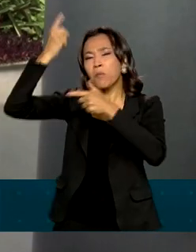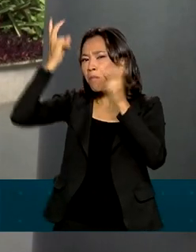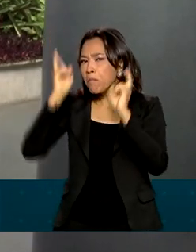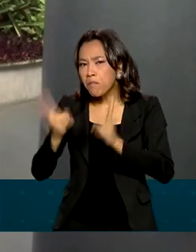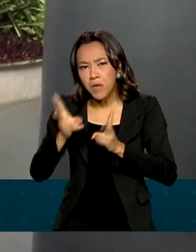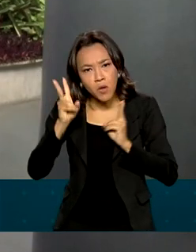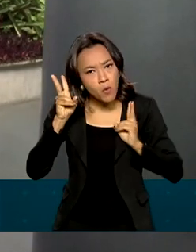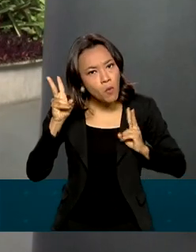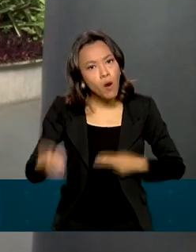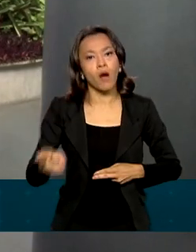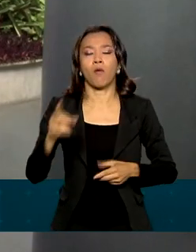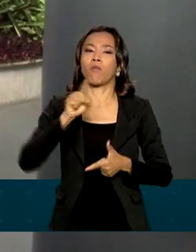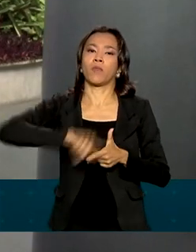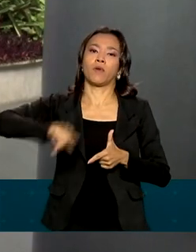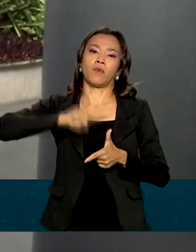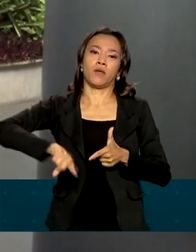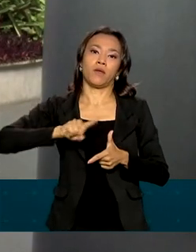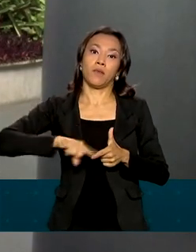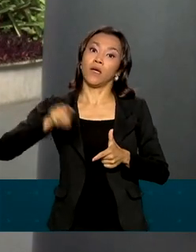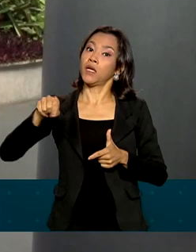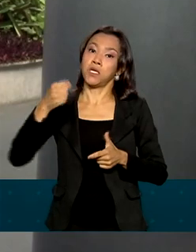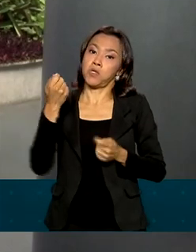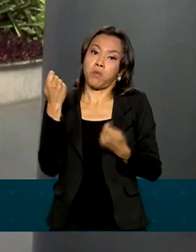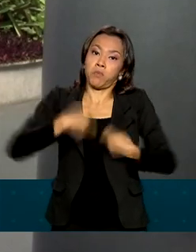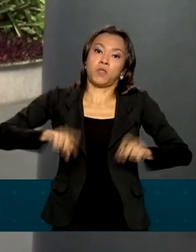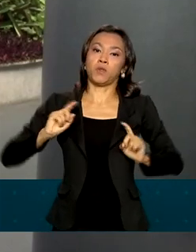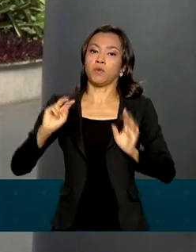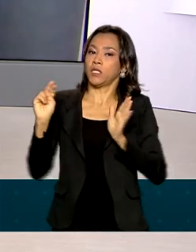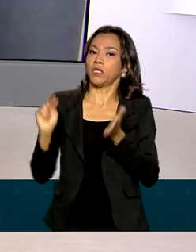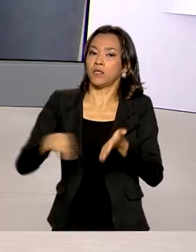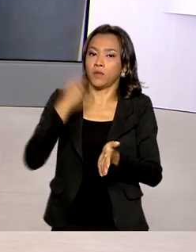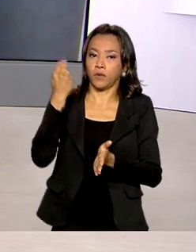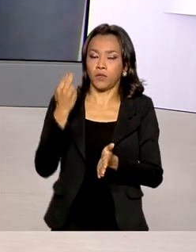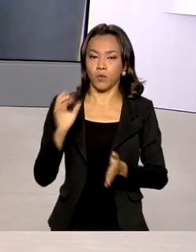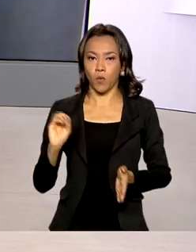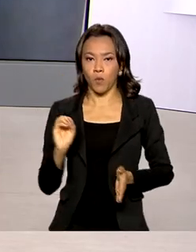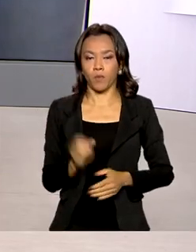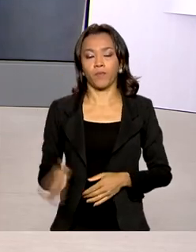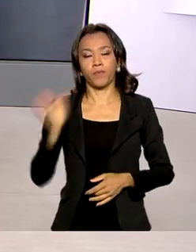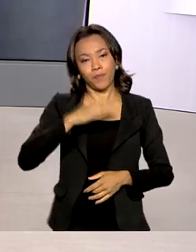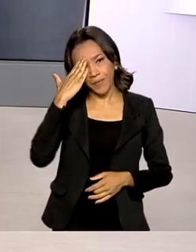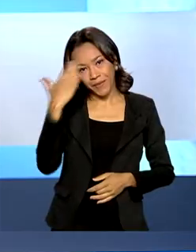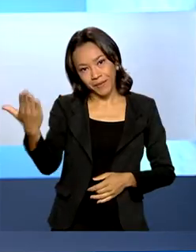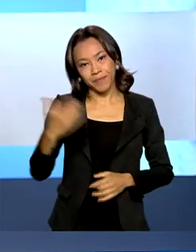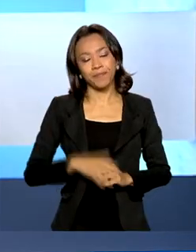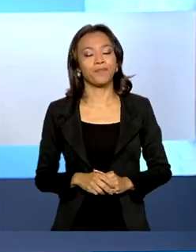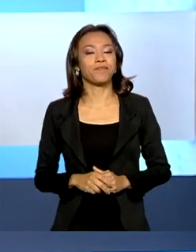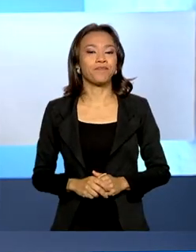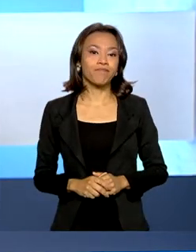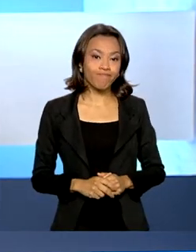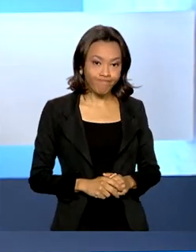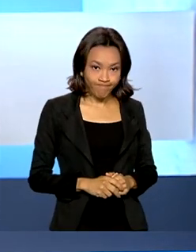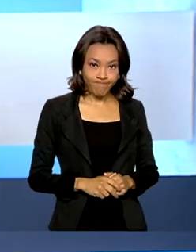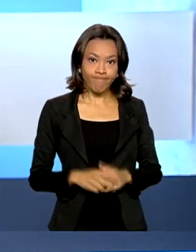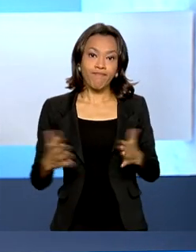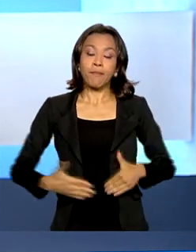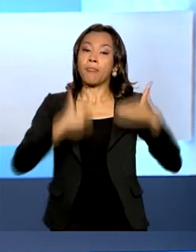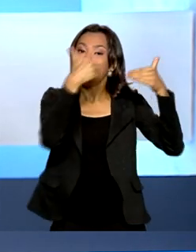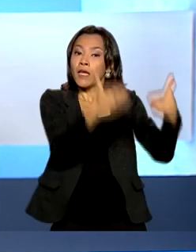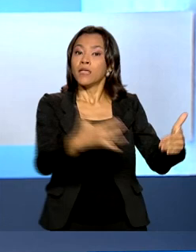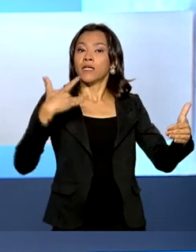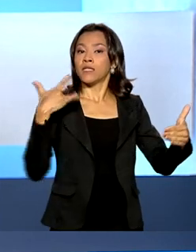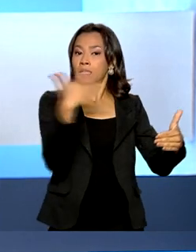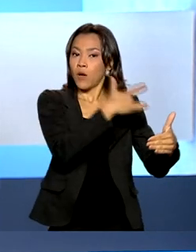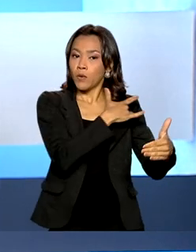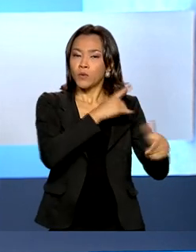e, na ocasião, a cirurgia foi descartada. Luciana. Obrigada, Dimas. O Ministério da Saúde levou